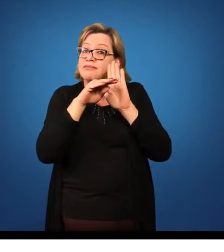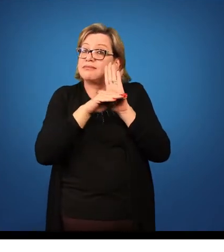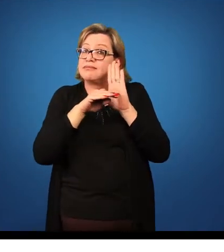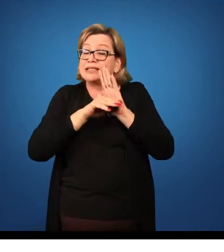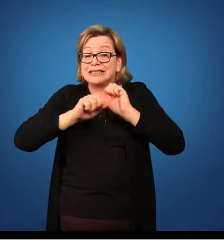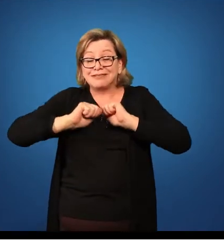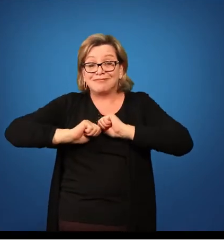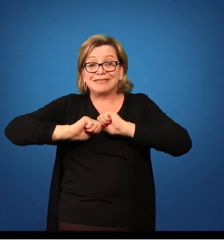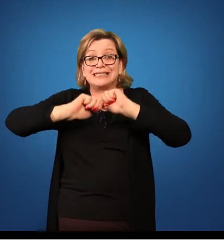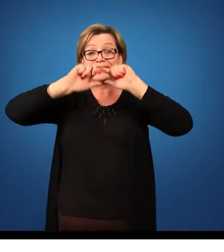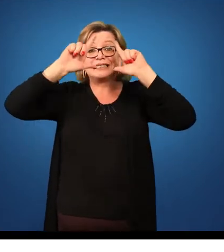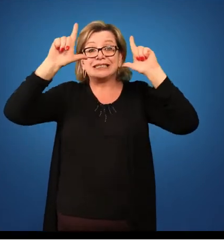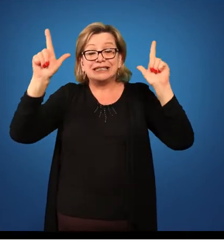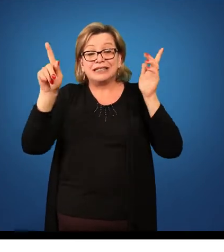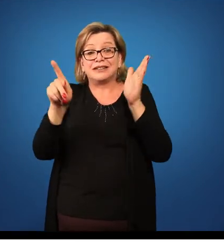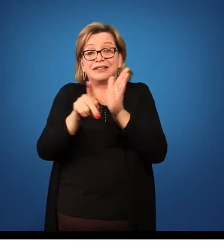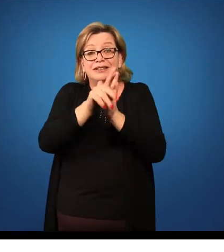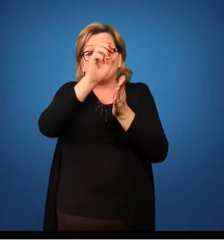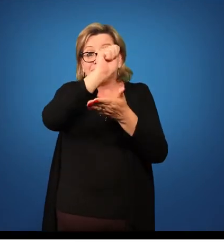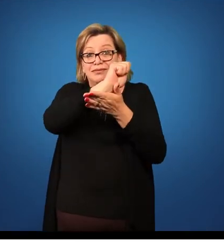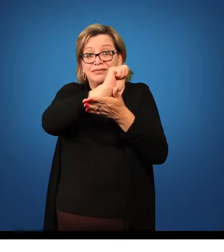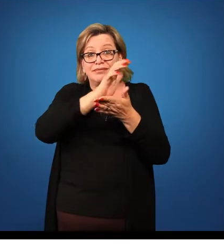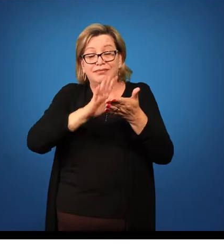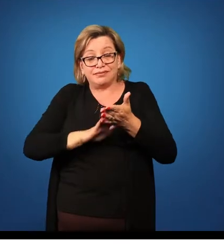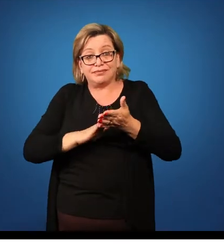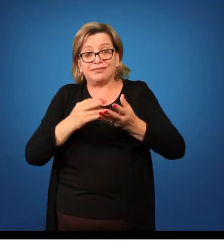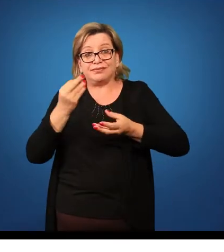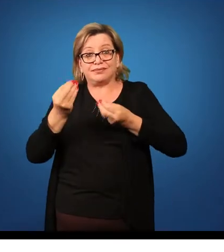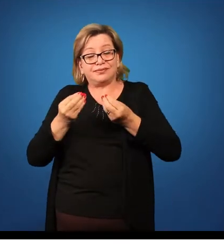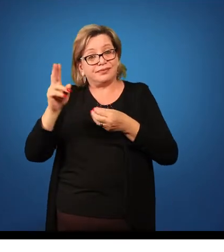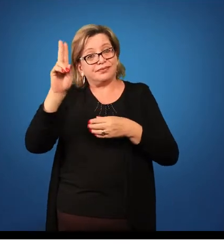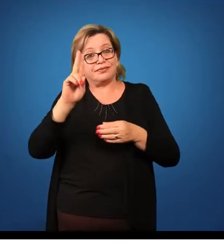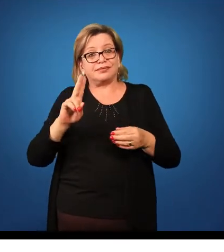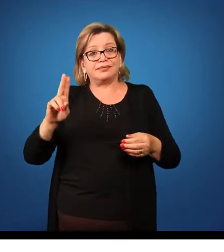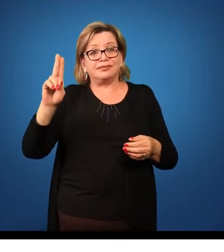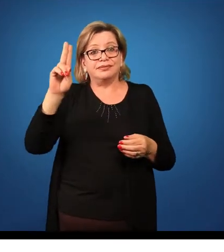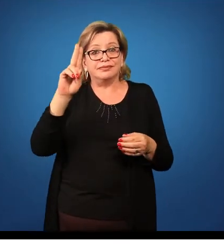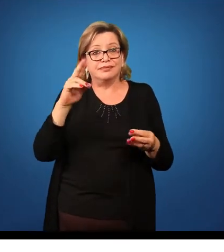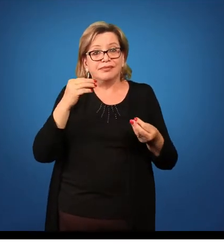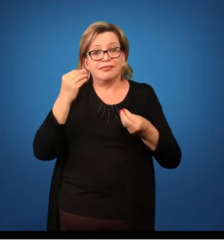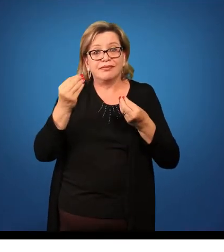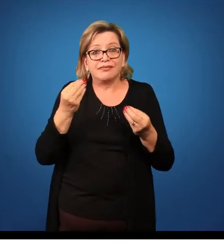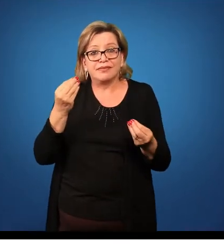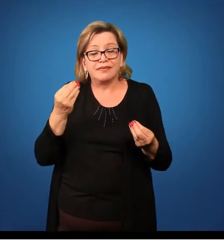claro dessas atividades que você vai aplicar para os alunos.